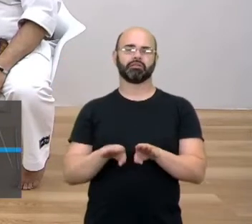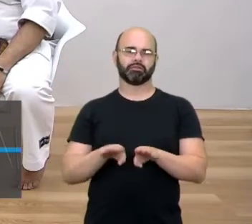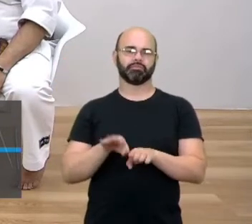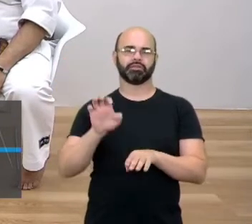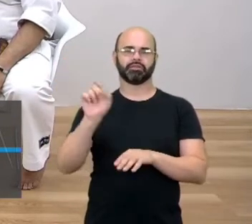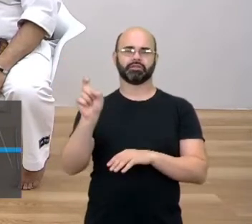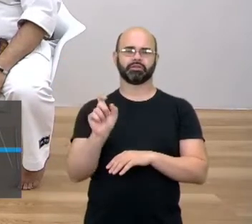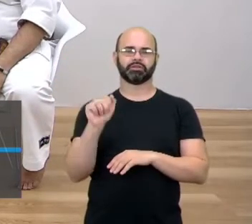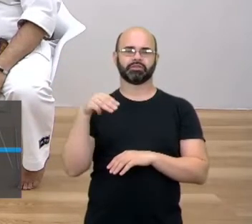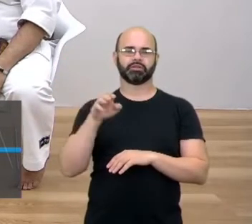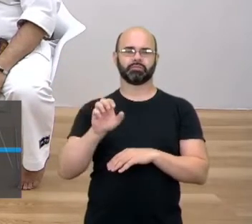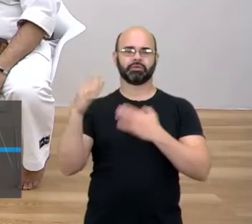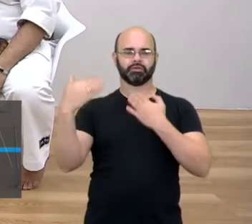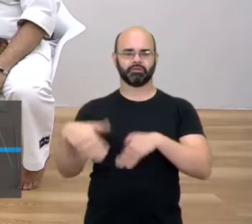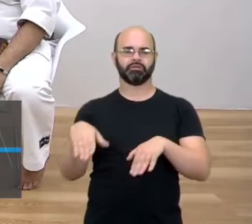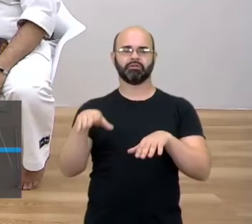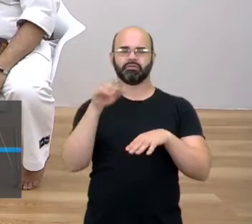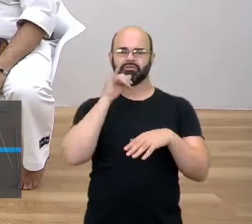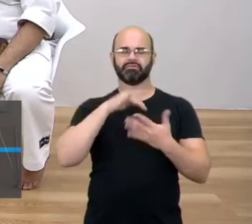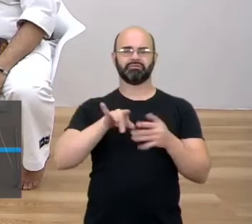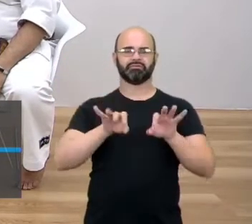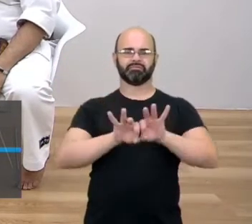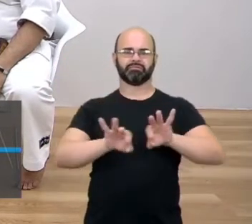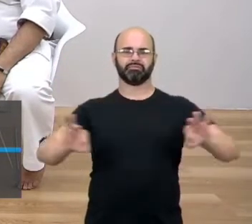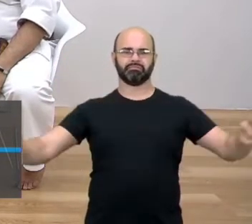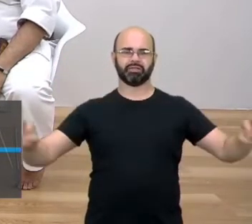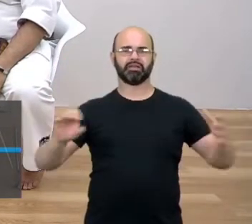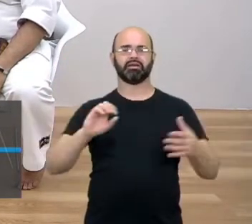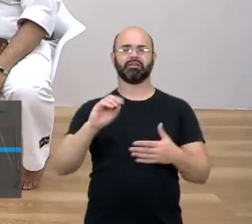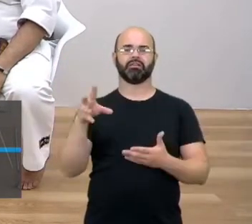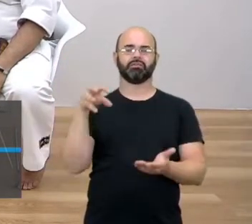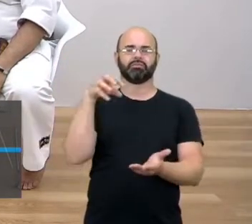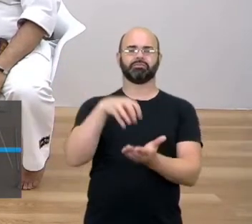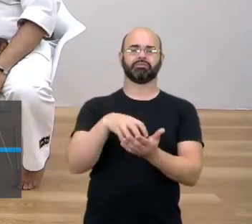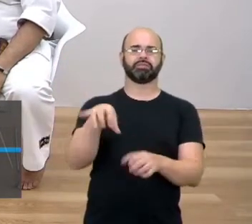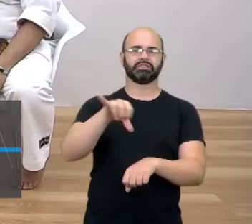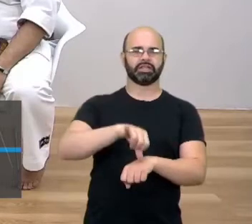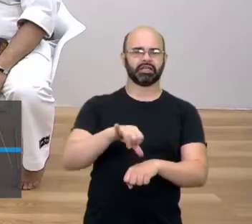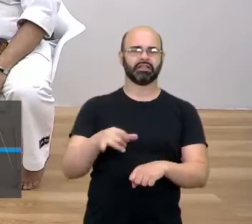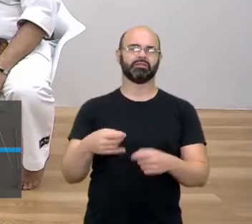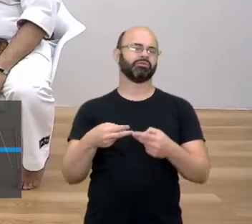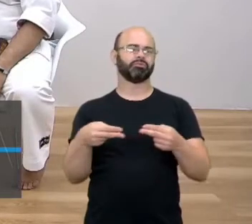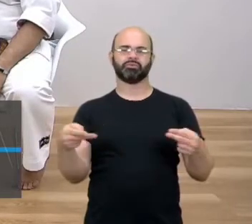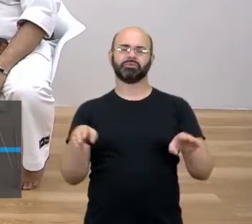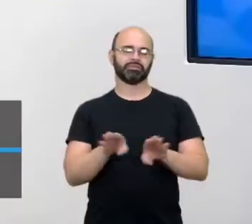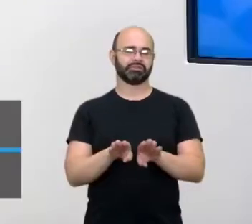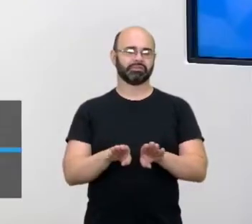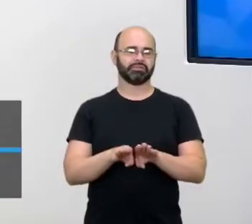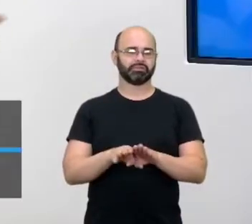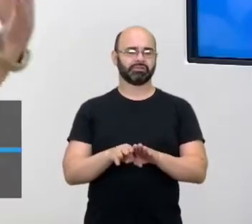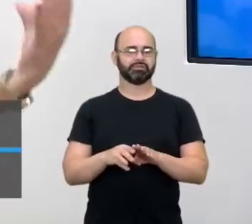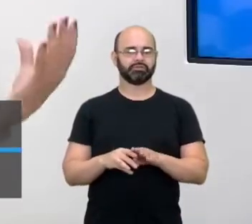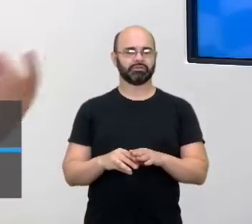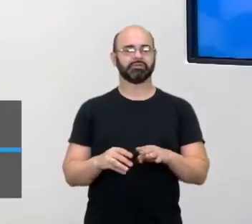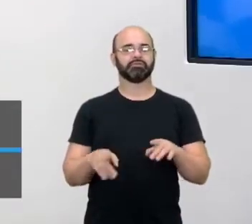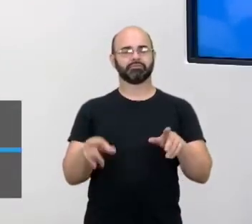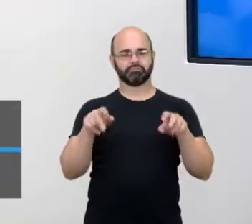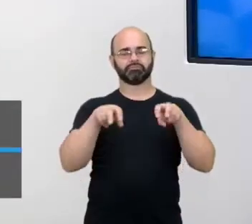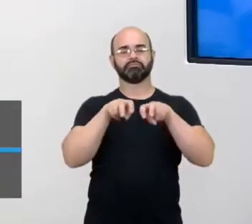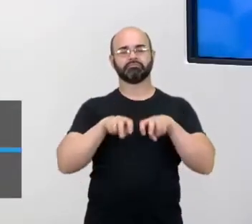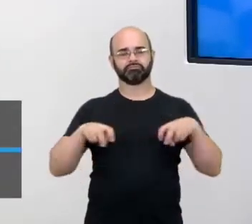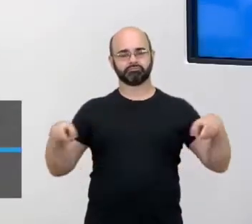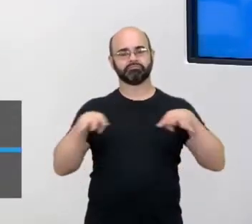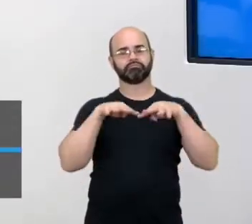aí você faz lá barra, centro, só não tem as... Tem as várias coisas e existe também uma banca